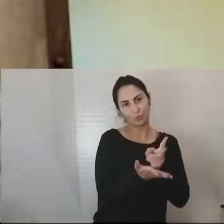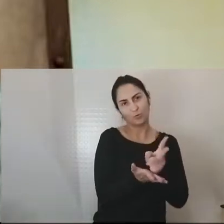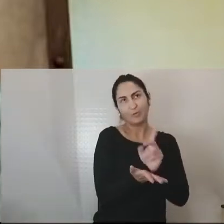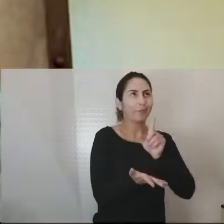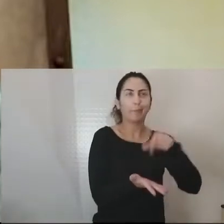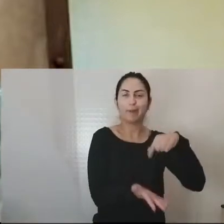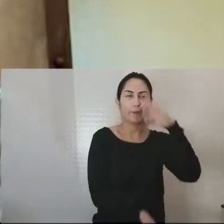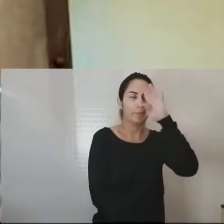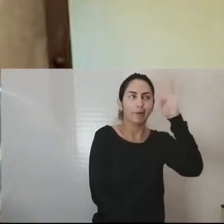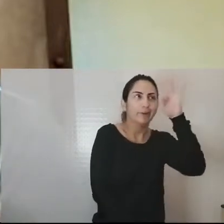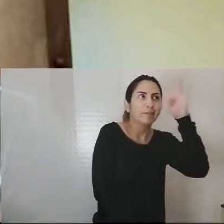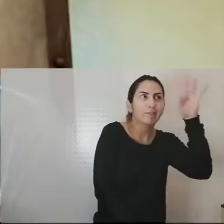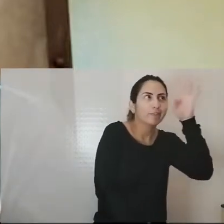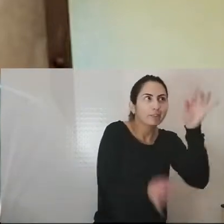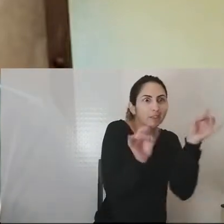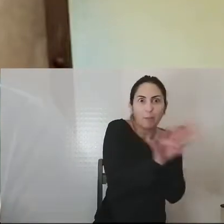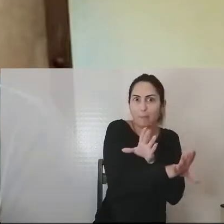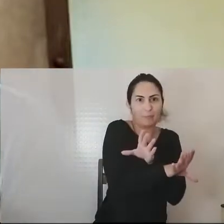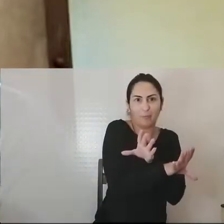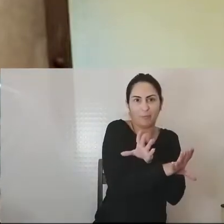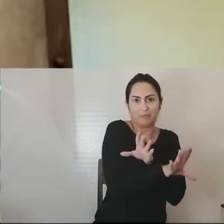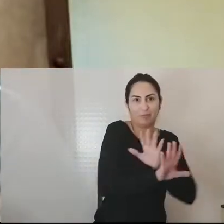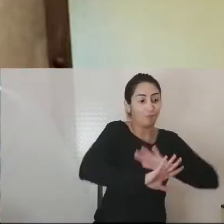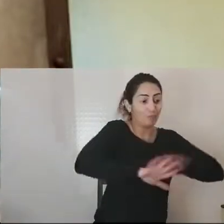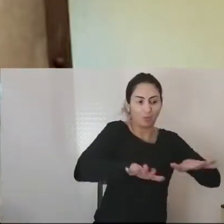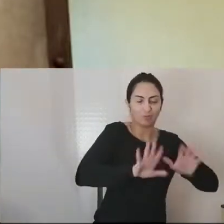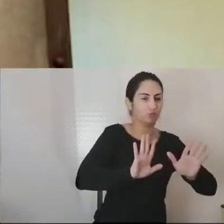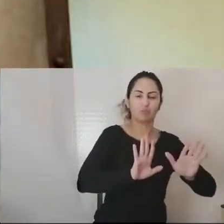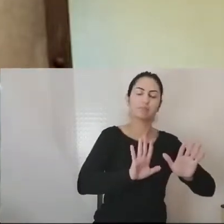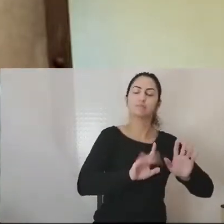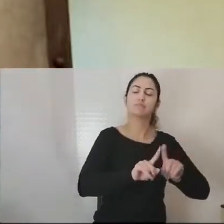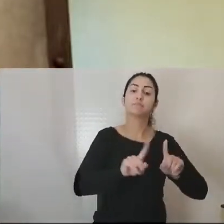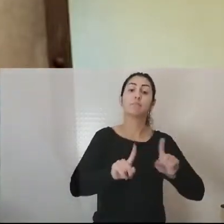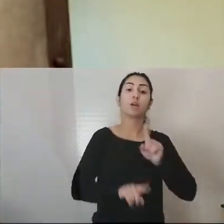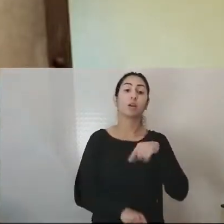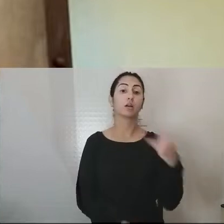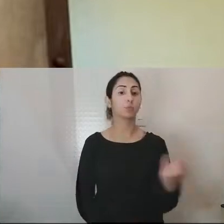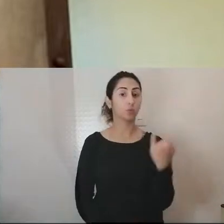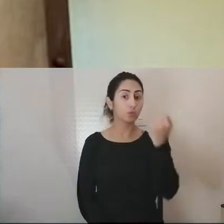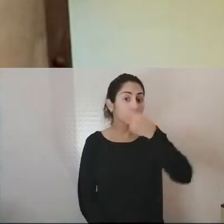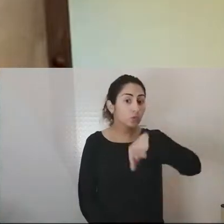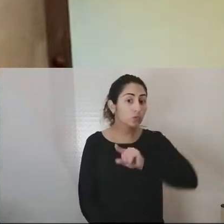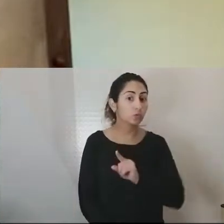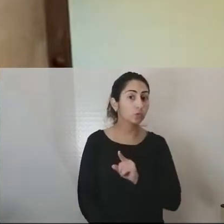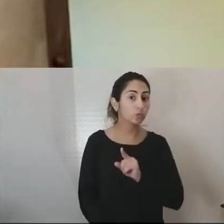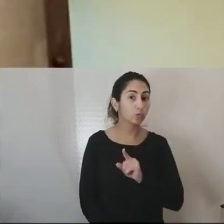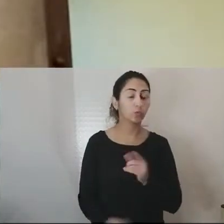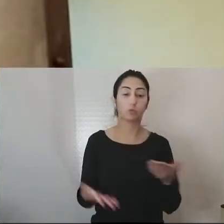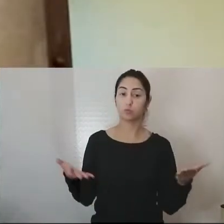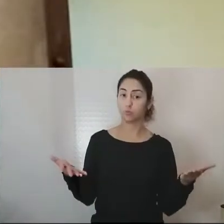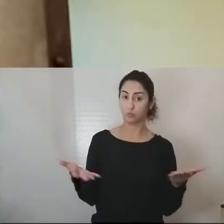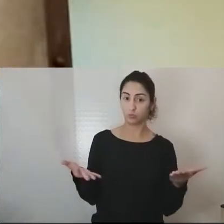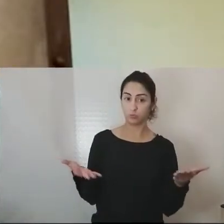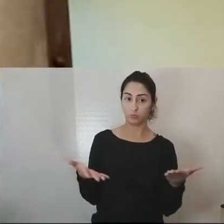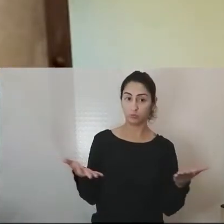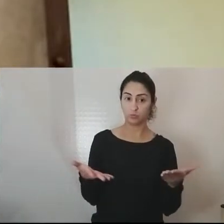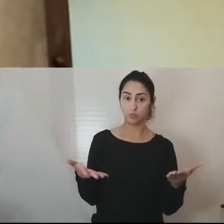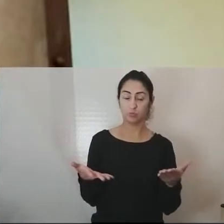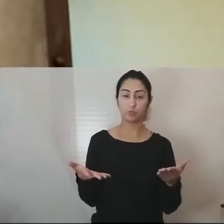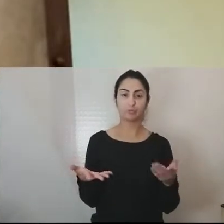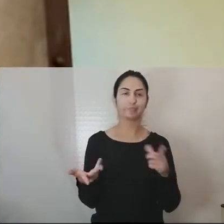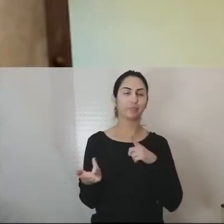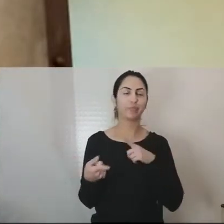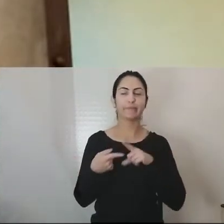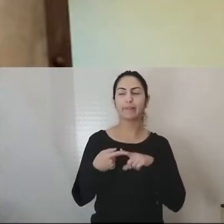terminada. Mas é importante dizer que nós estamos todos, com a Covid